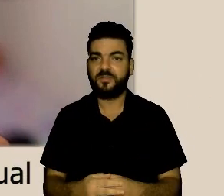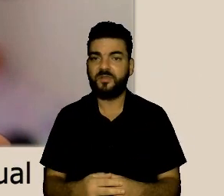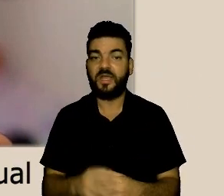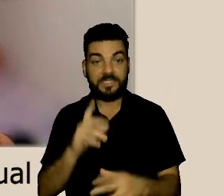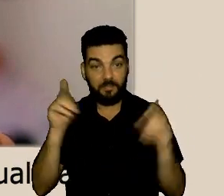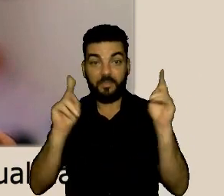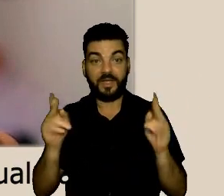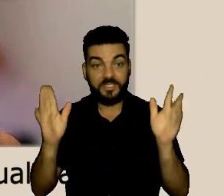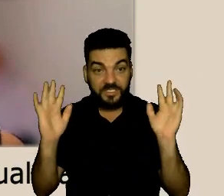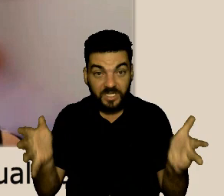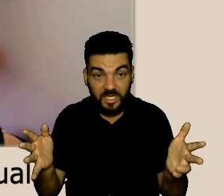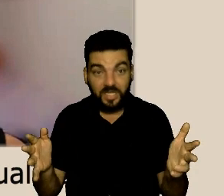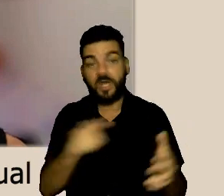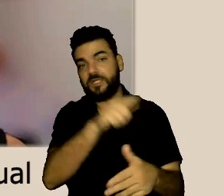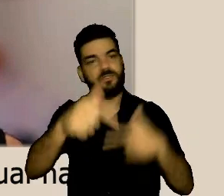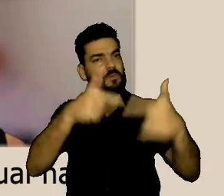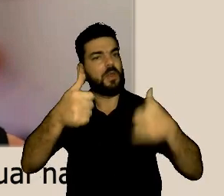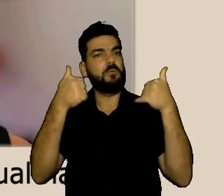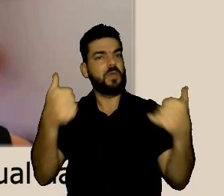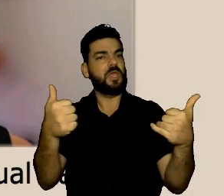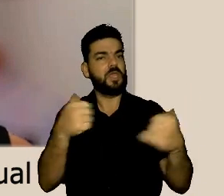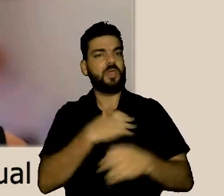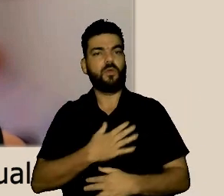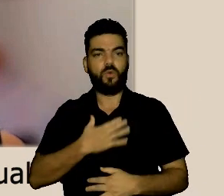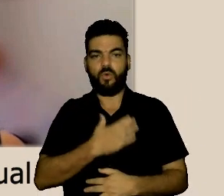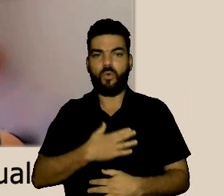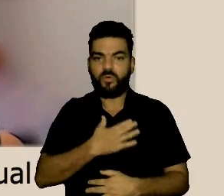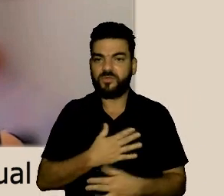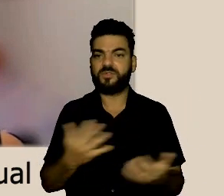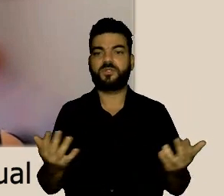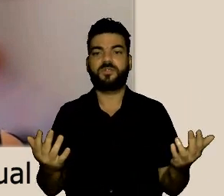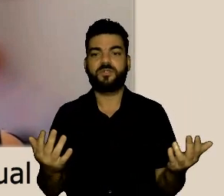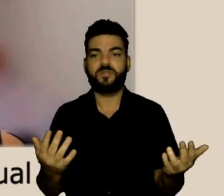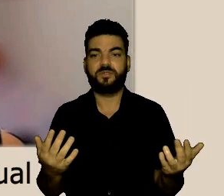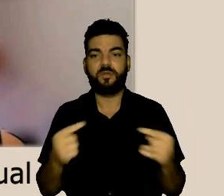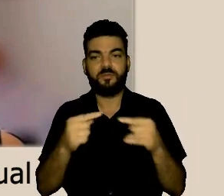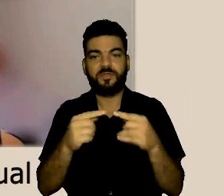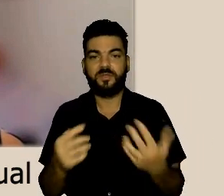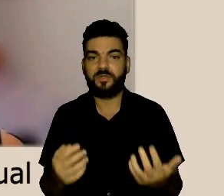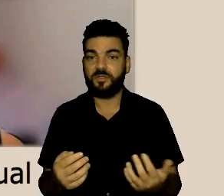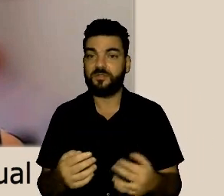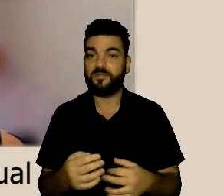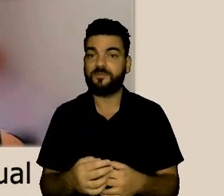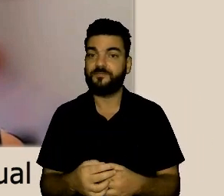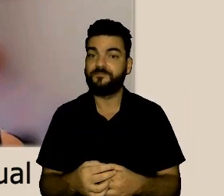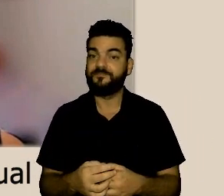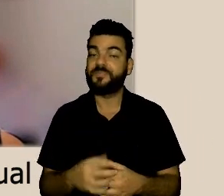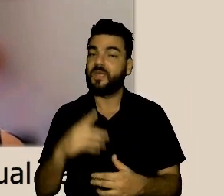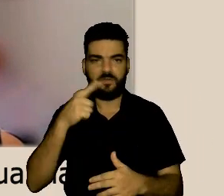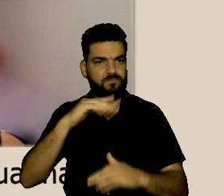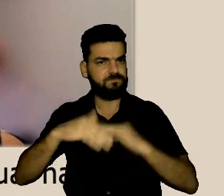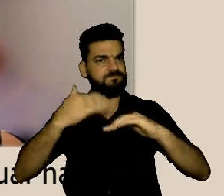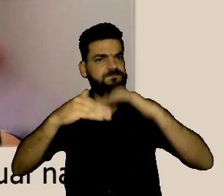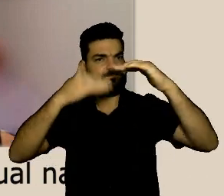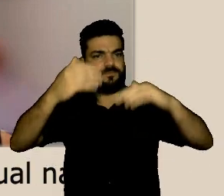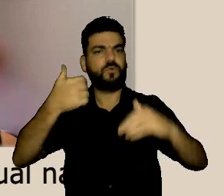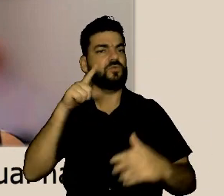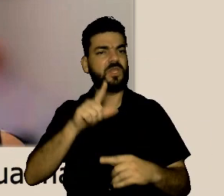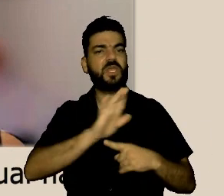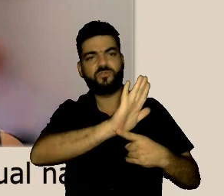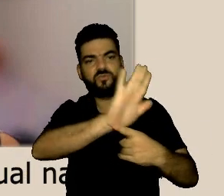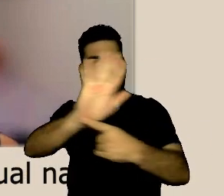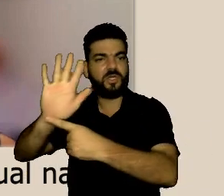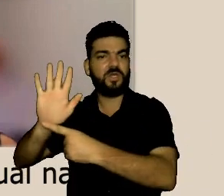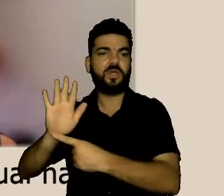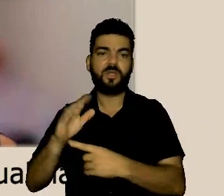porque é só nos ambientes harmônicos que a gente consegue na verdade ter uma produção de trabalho e na